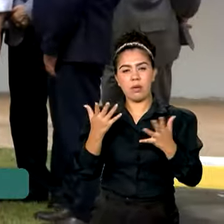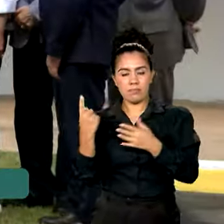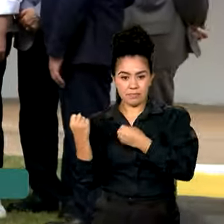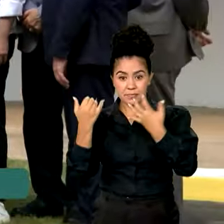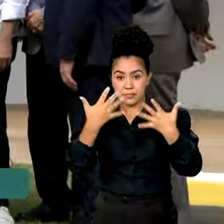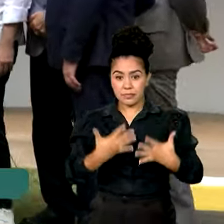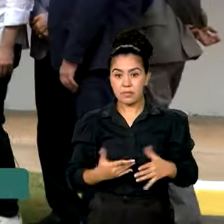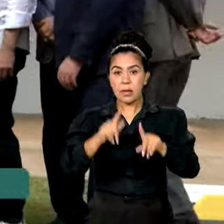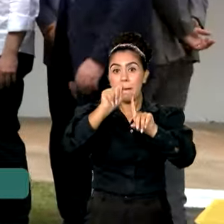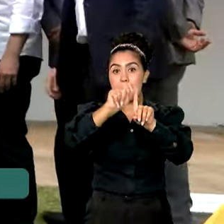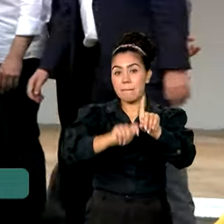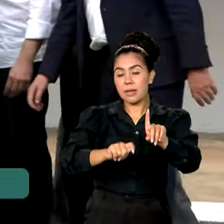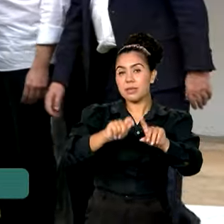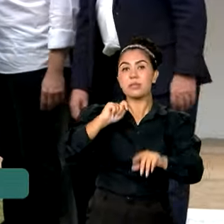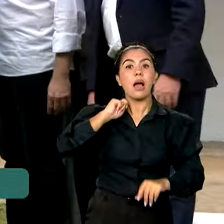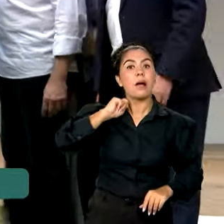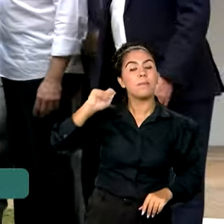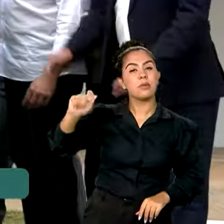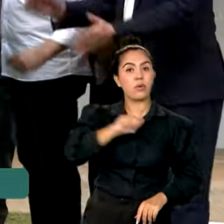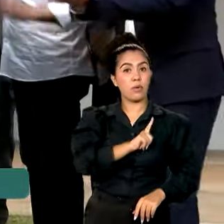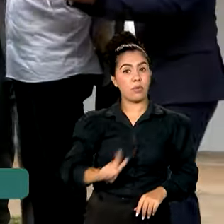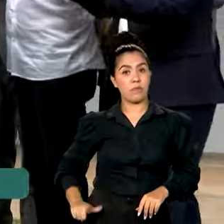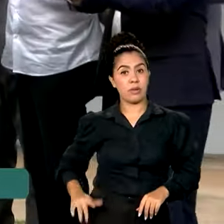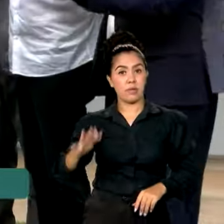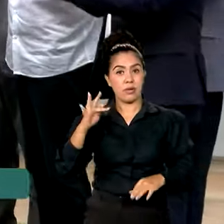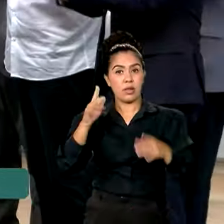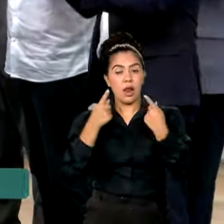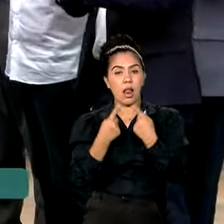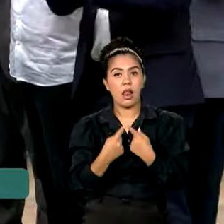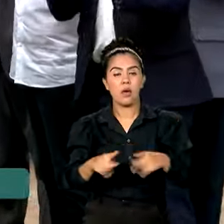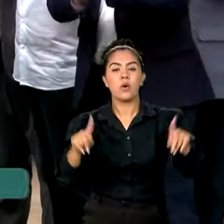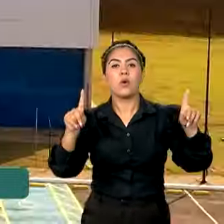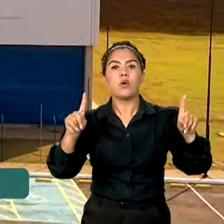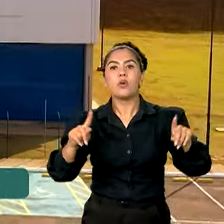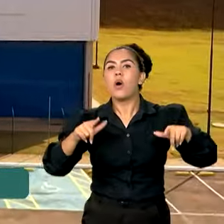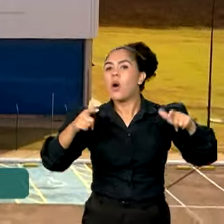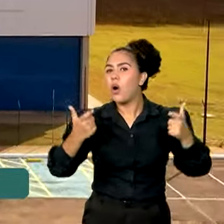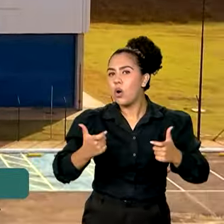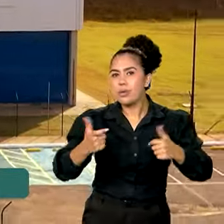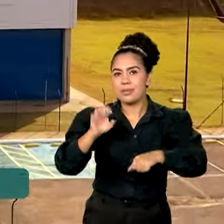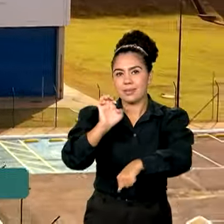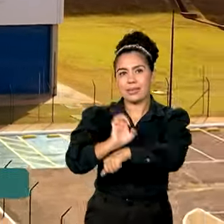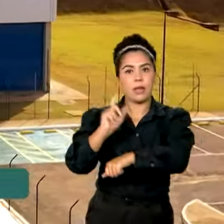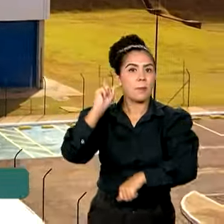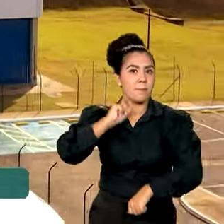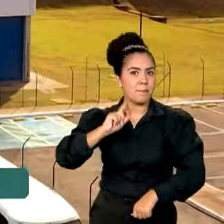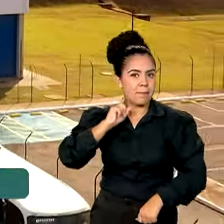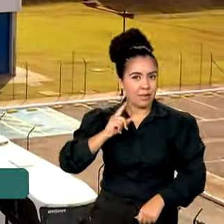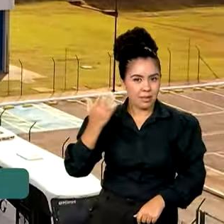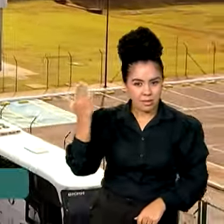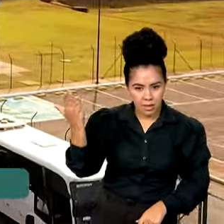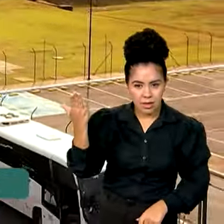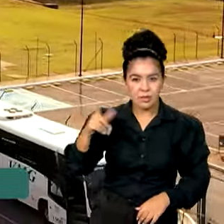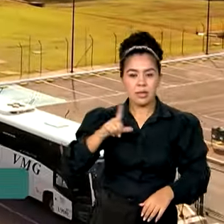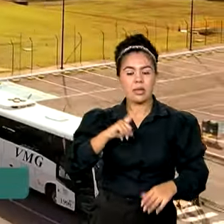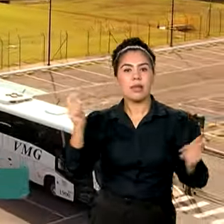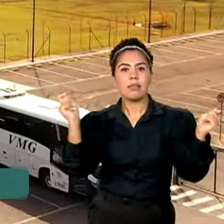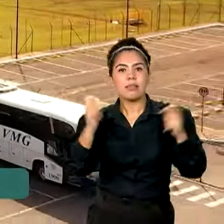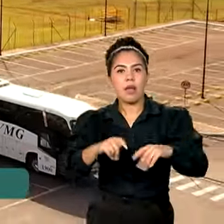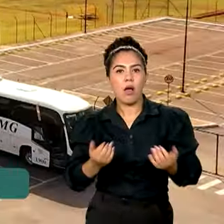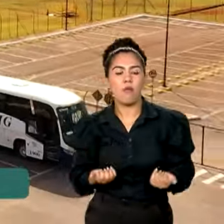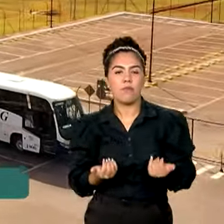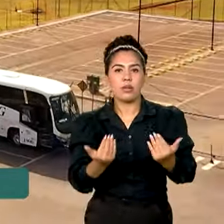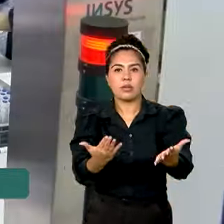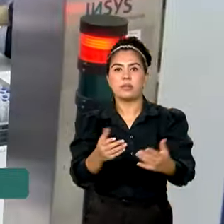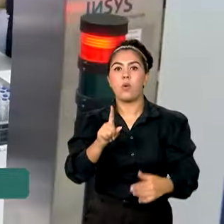inaugurou uma indústria de insulina no município de Nova Lima, em Minas Gerais, que poderá atender mais de 1 milhão e 900 mil